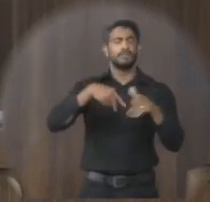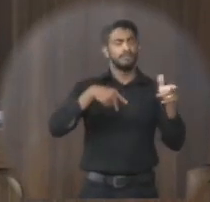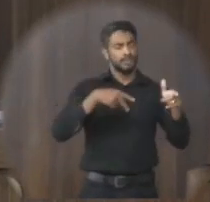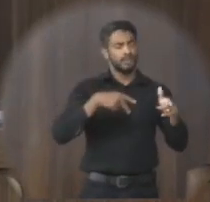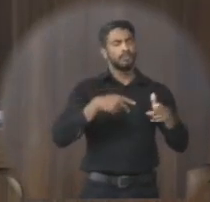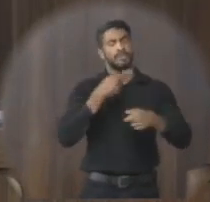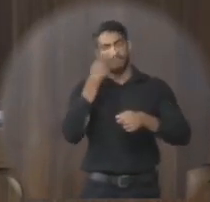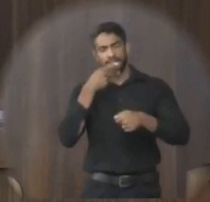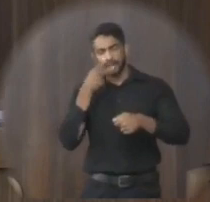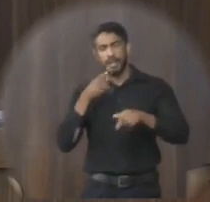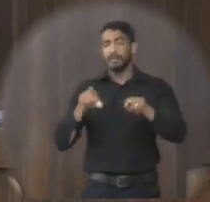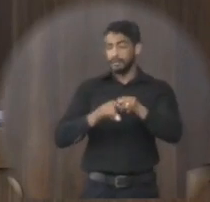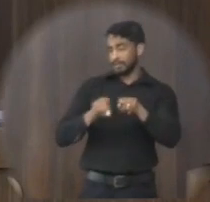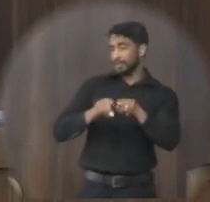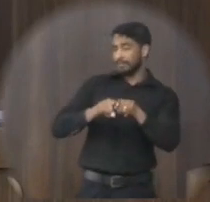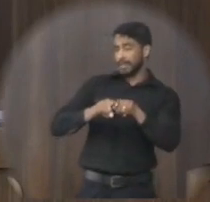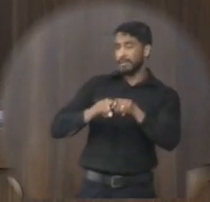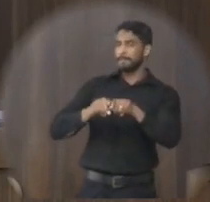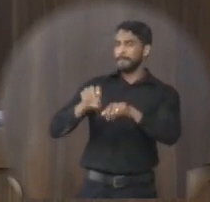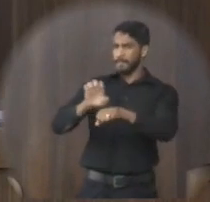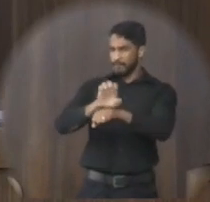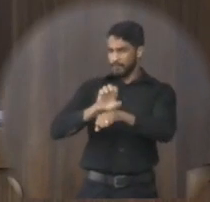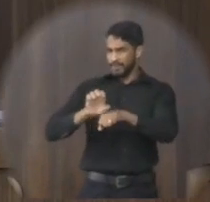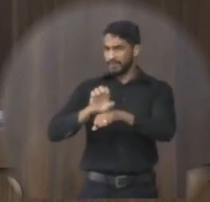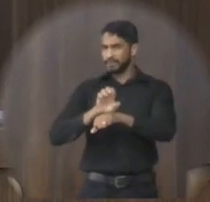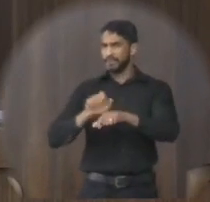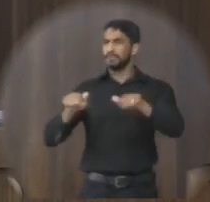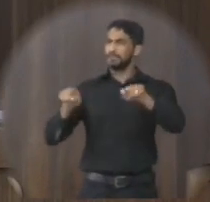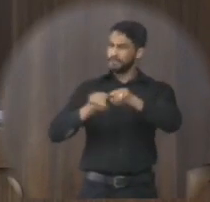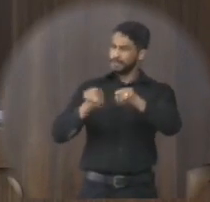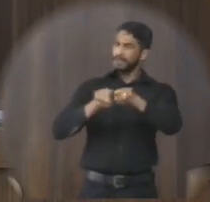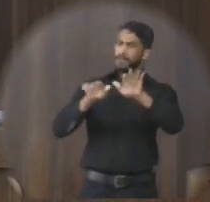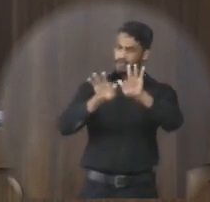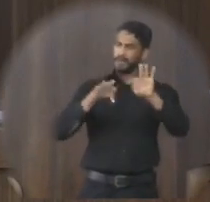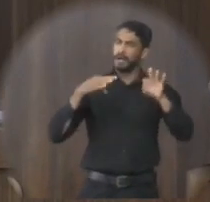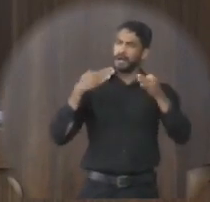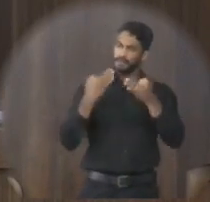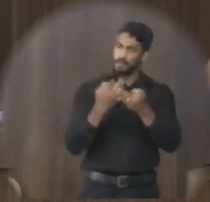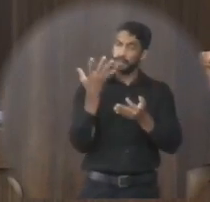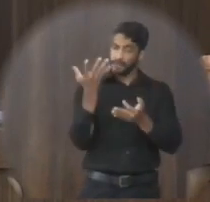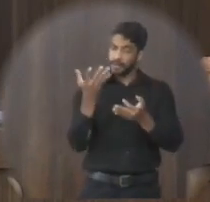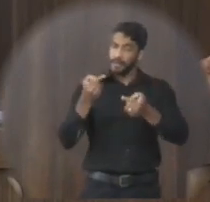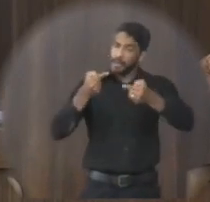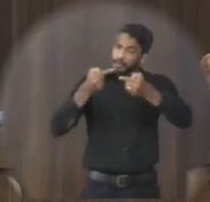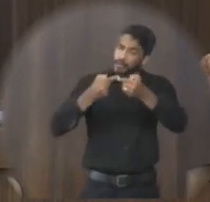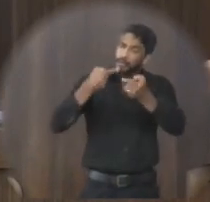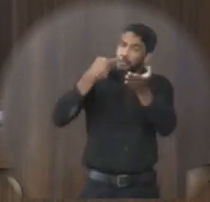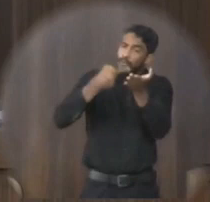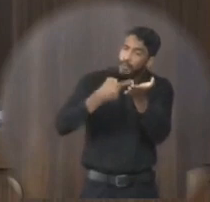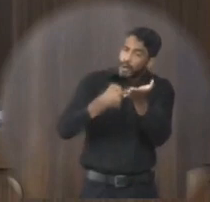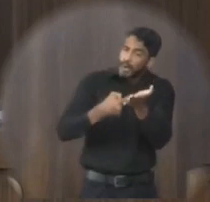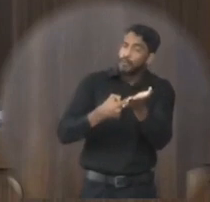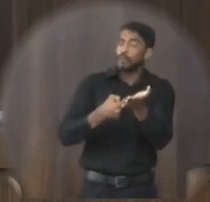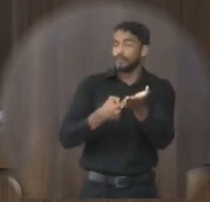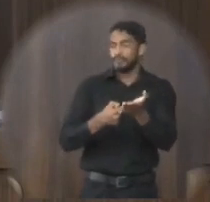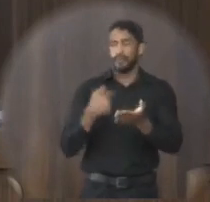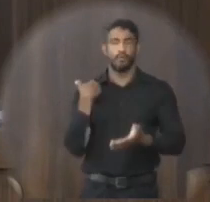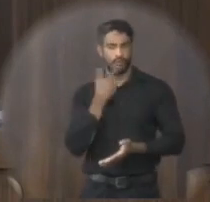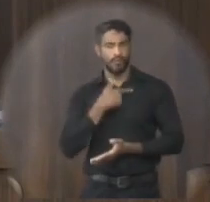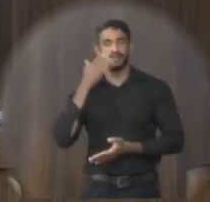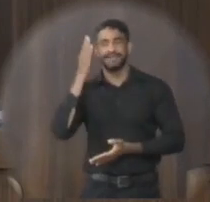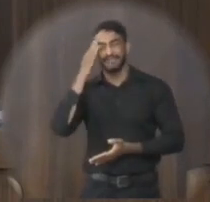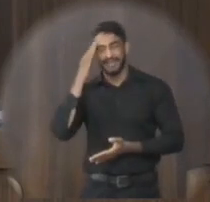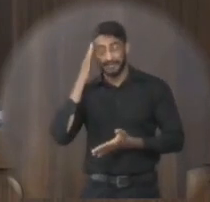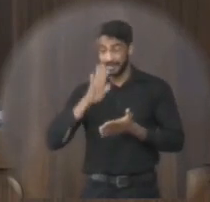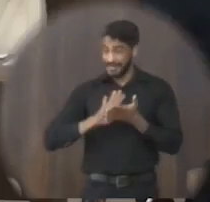do Executivo, quanto das famílias que querem também entrar num acordo. A gente sabe que